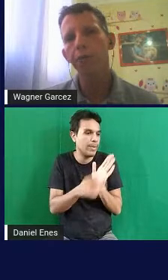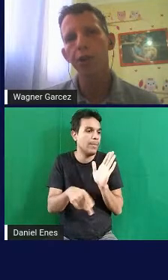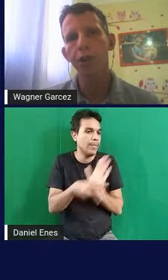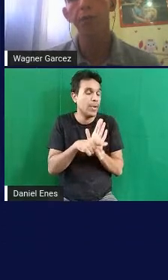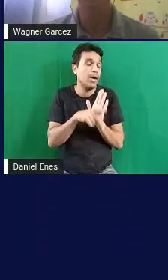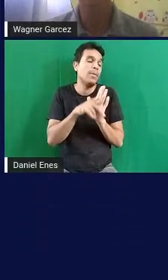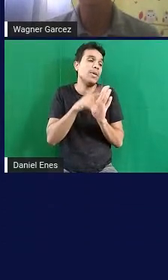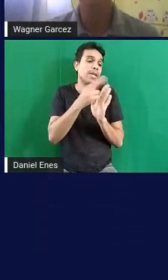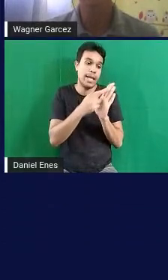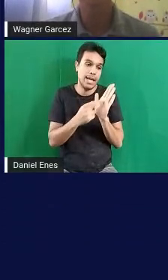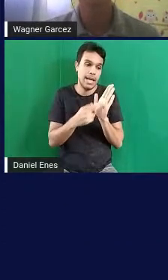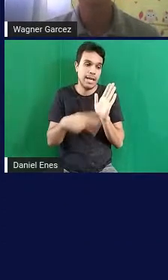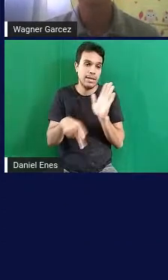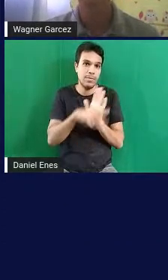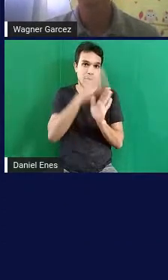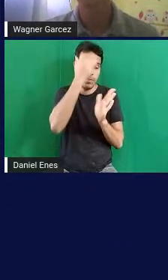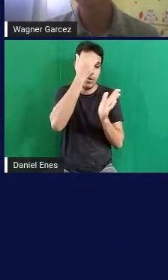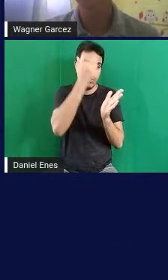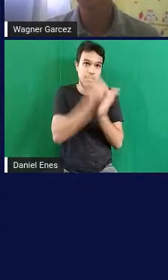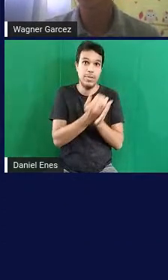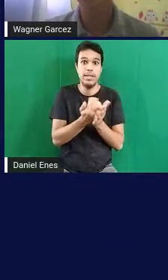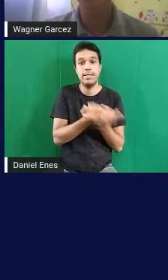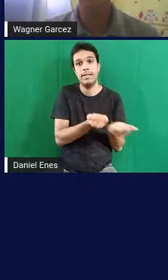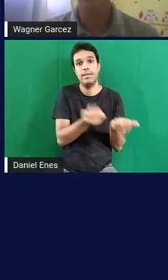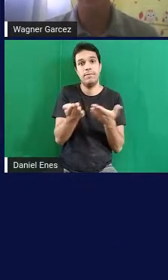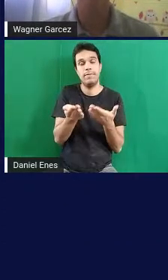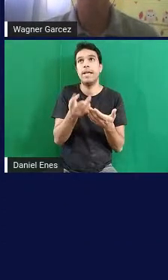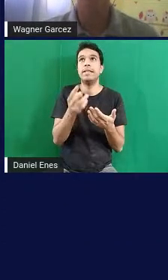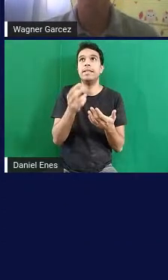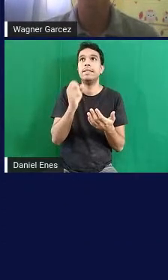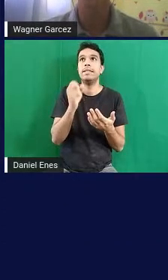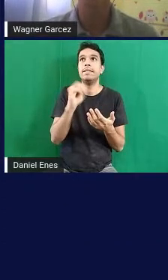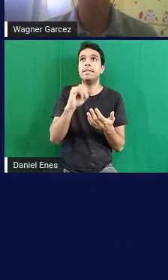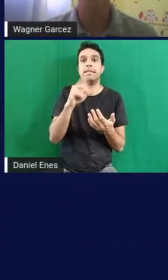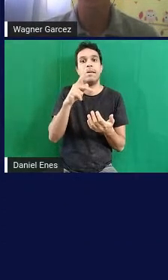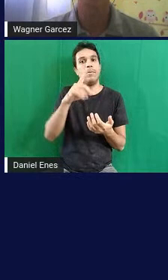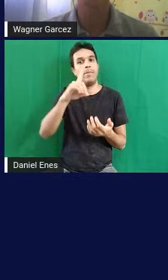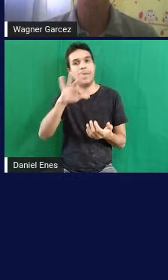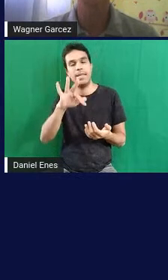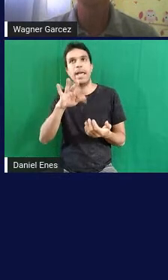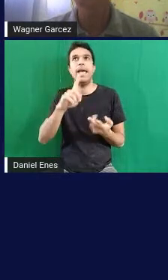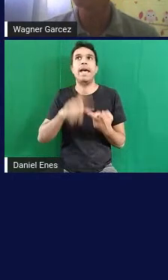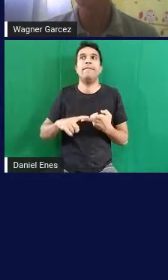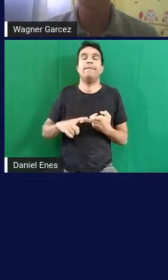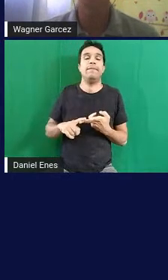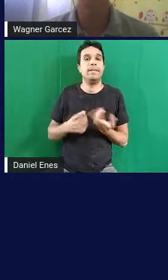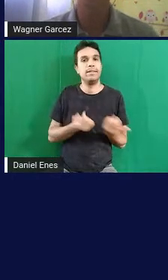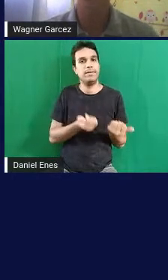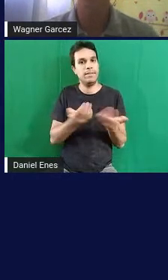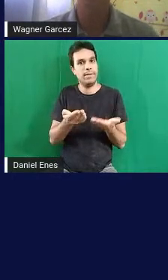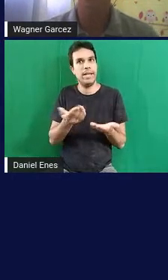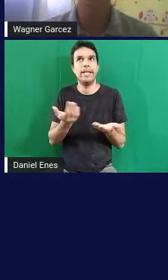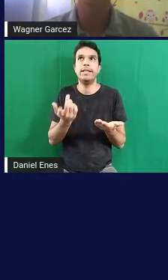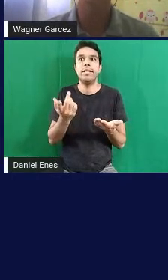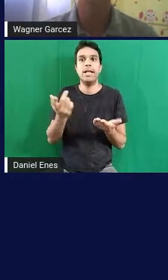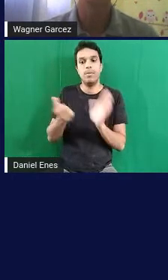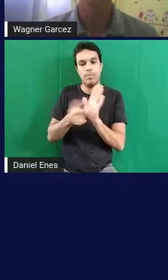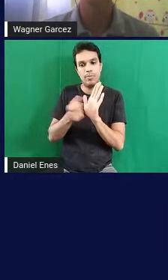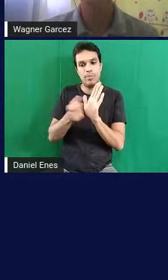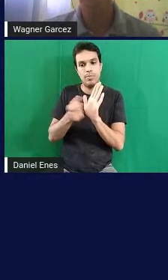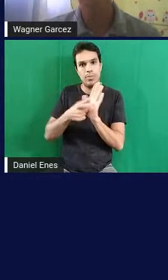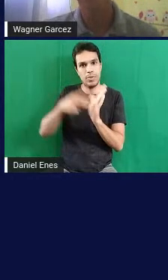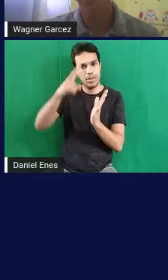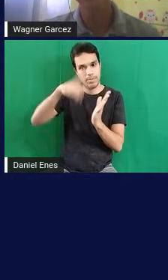cabe à revista fornecer o... Se vai botar em PDF, vai fornecer em PDF, o leitor de telas consegue ler.